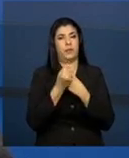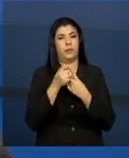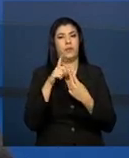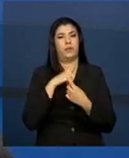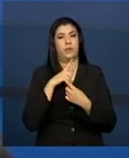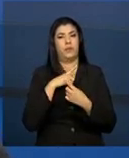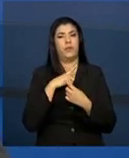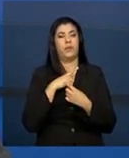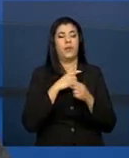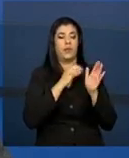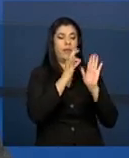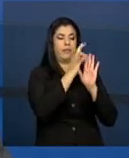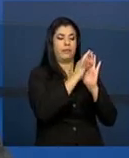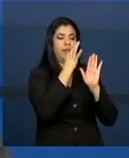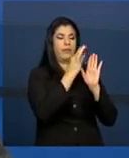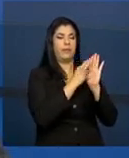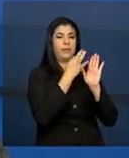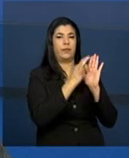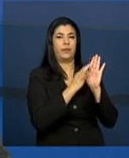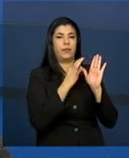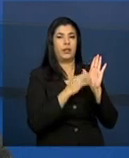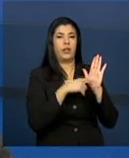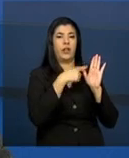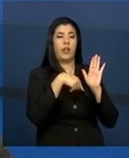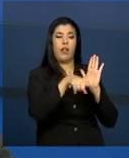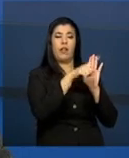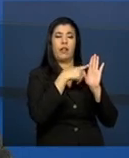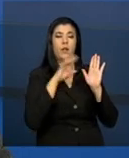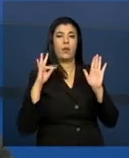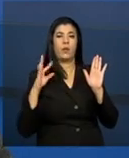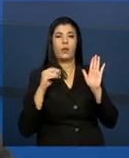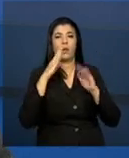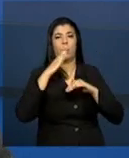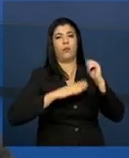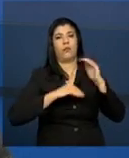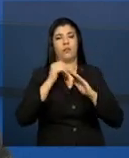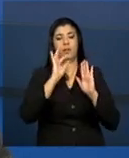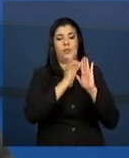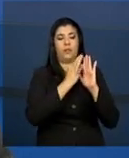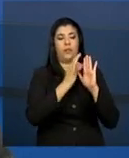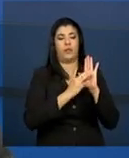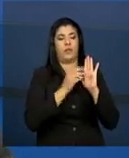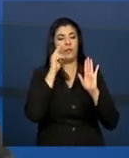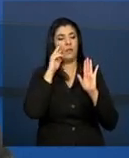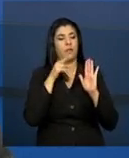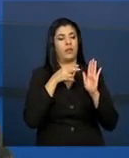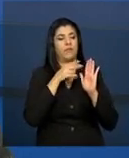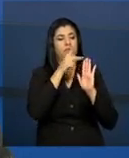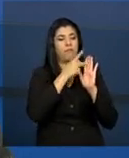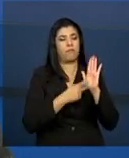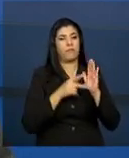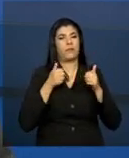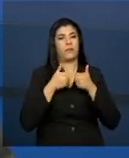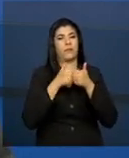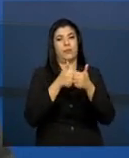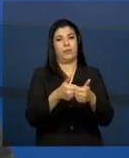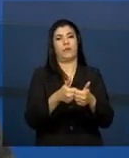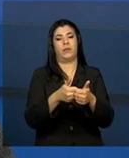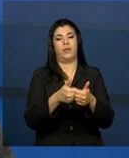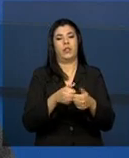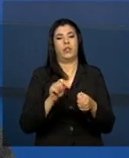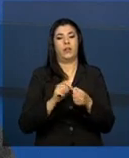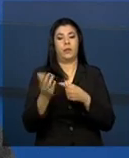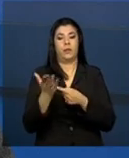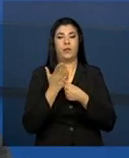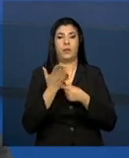o registro das ações feitas pelos diversos profissionais. Então, isso também faz com que a própria